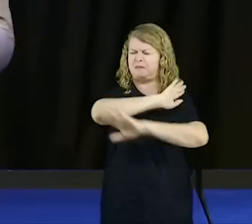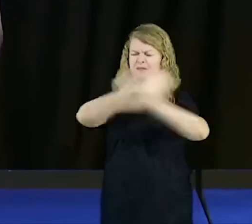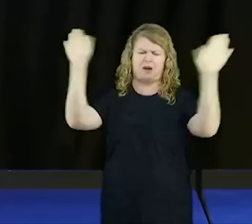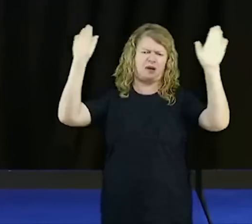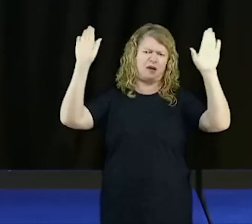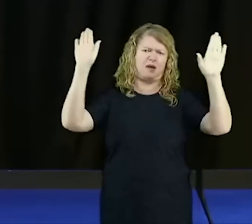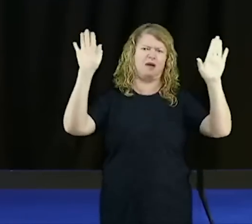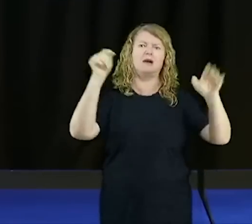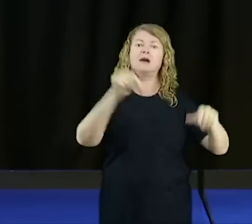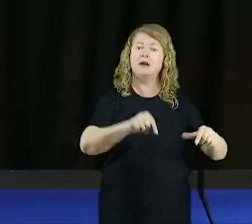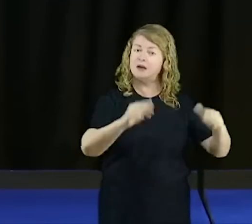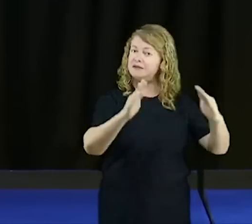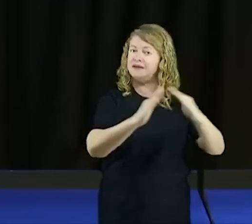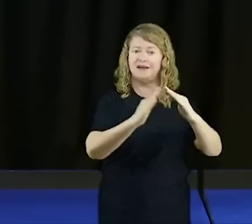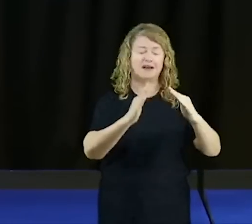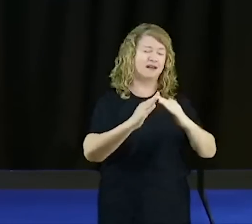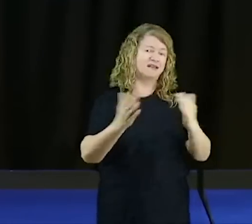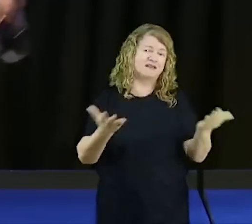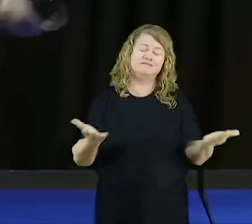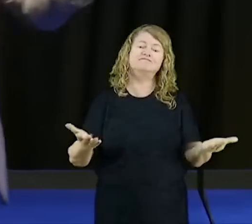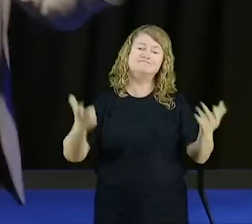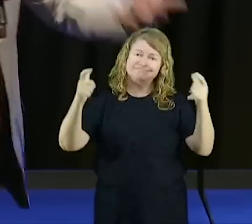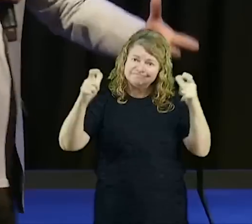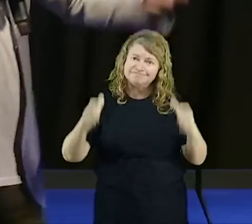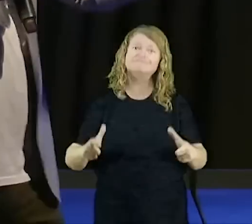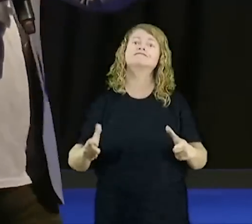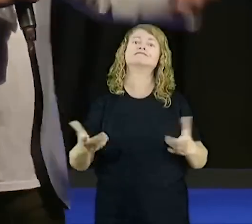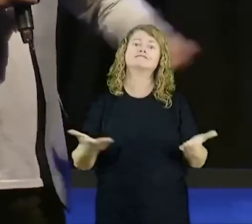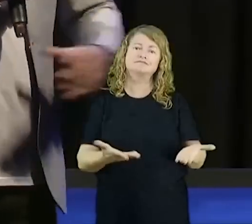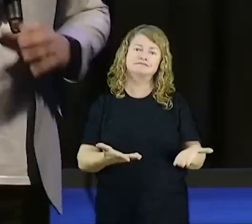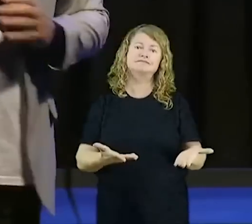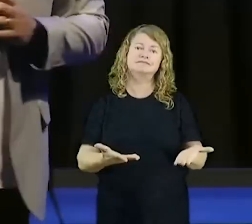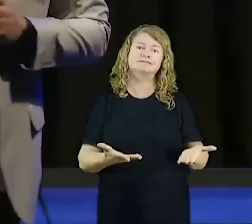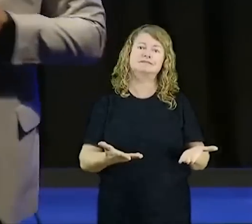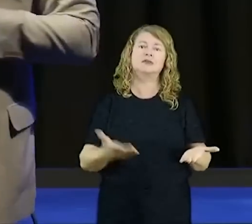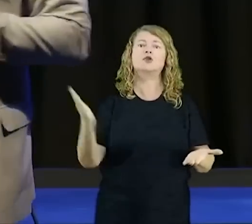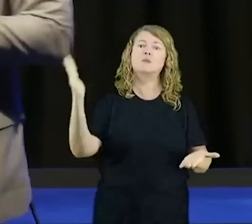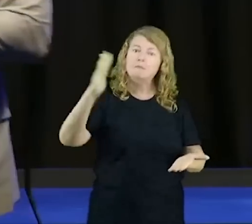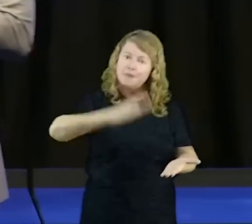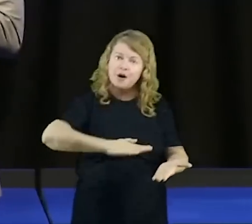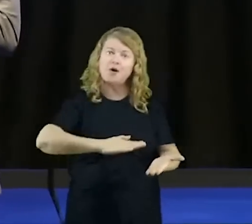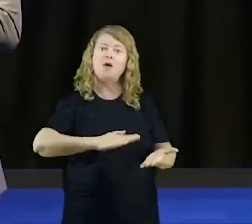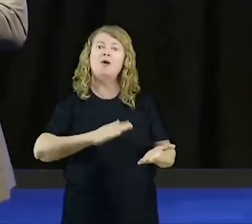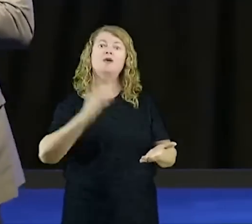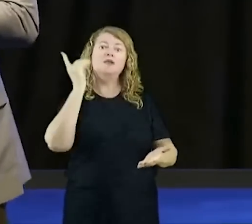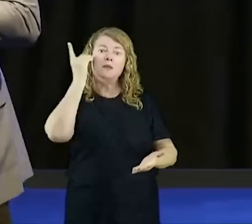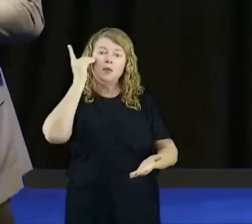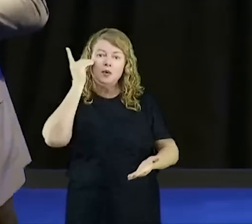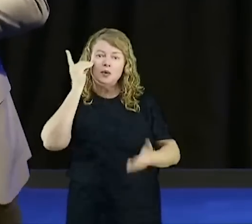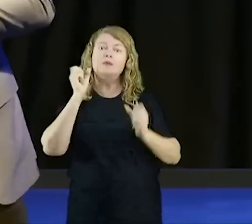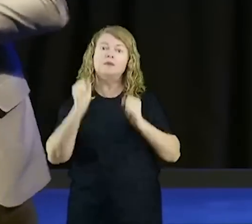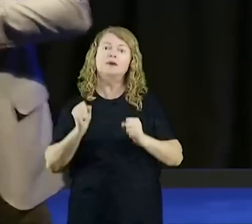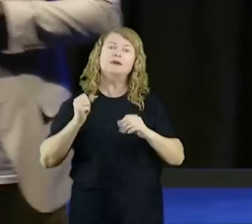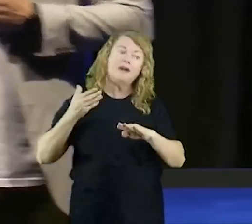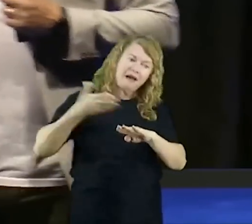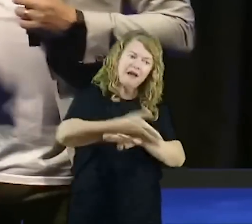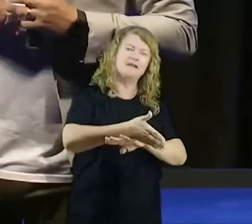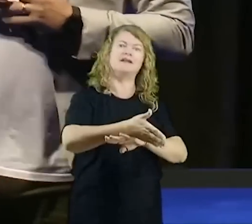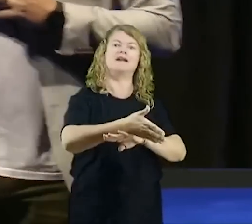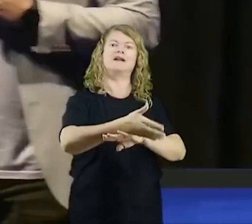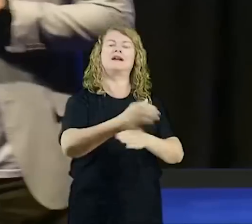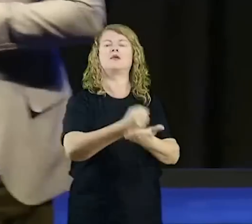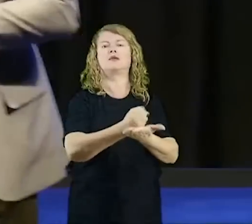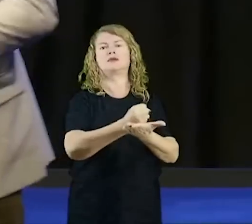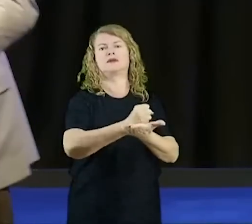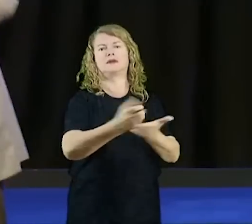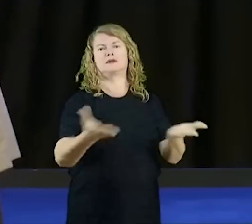Esse é o terreno fértil, para a semente do mal, para demônio, aparecer e se manifestar.